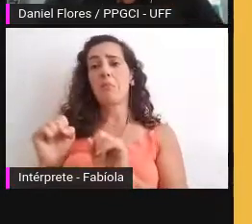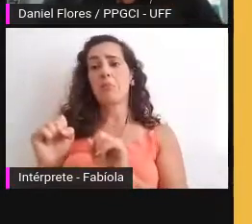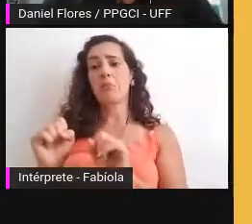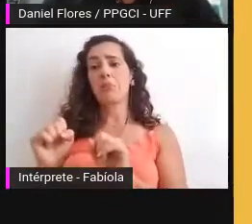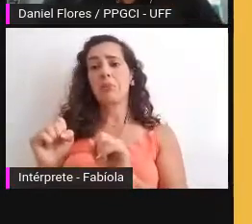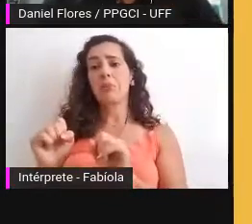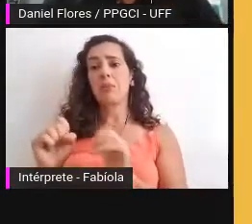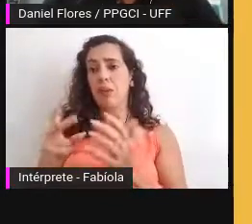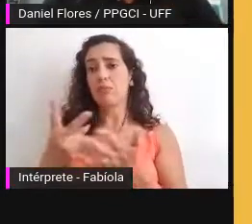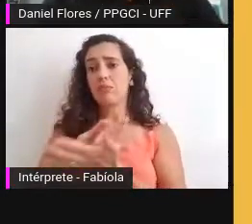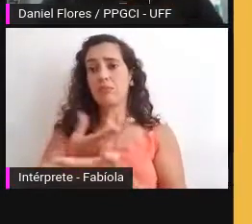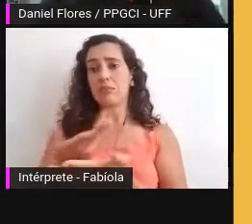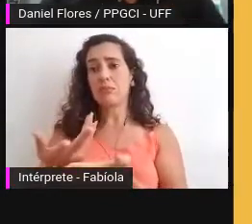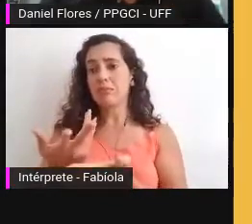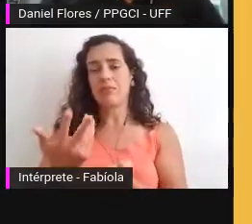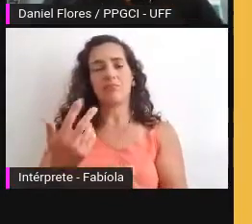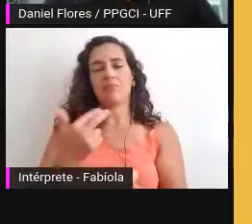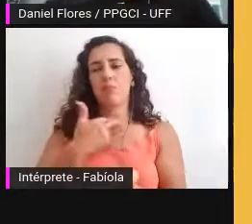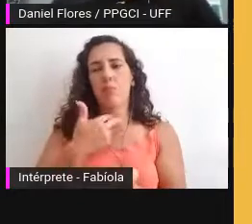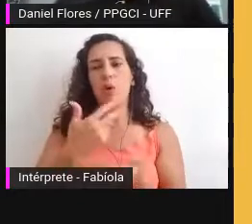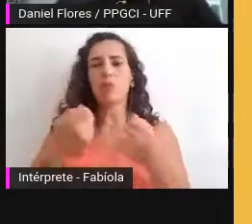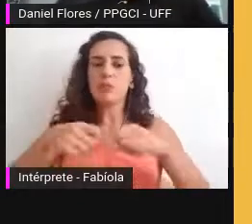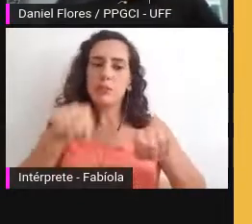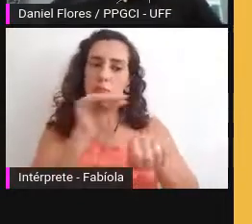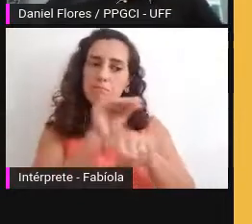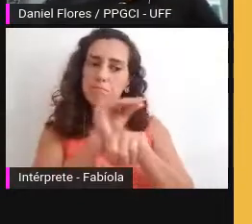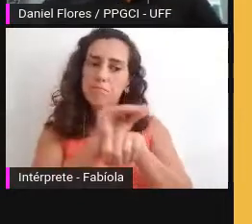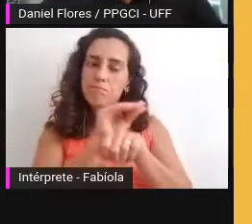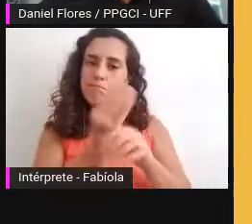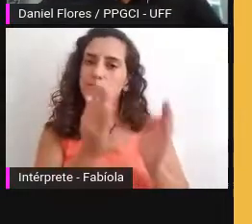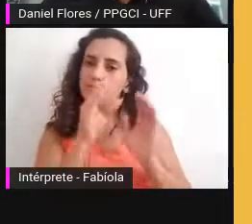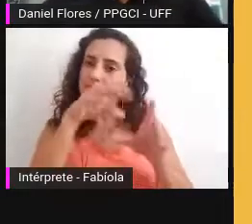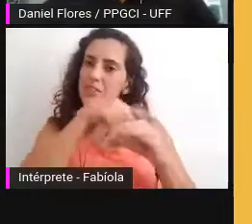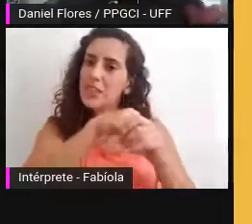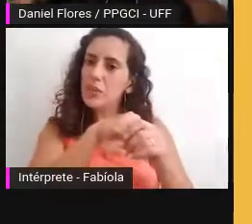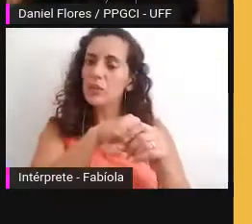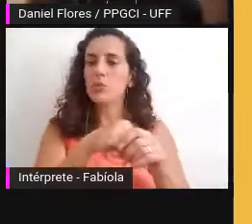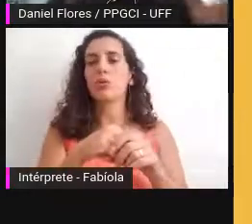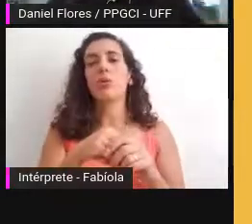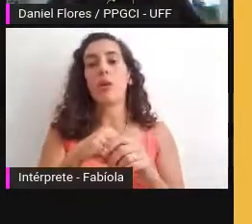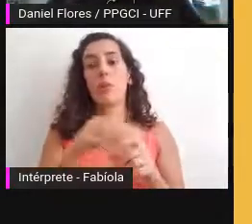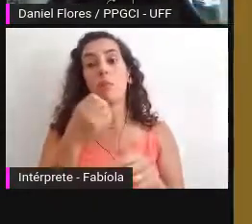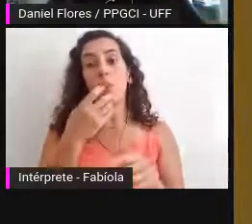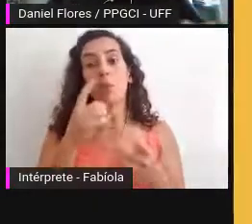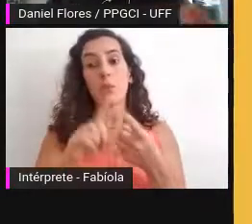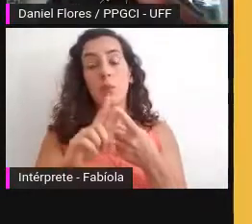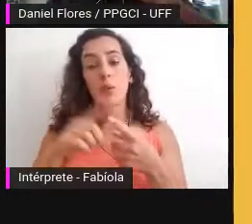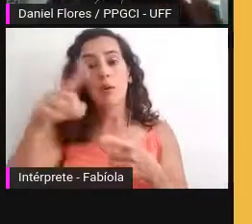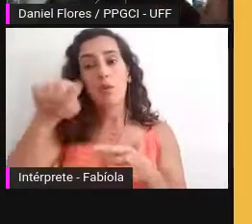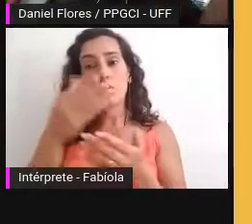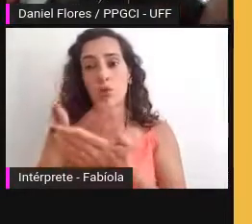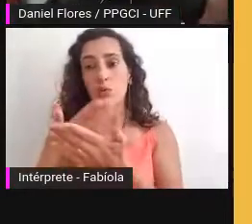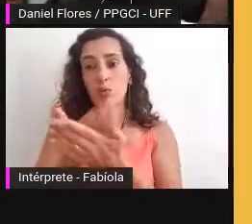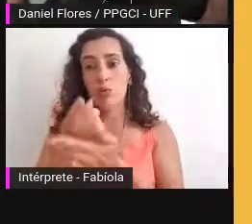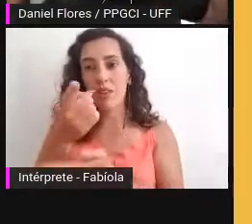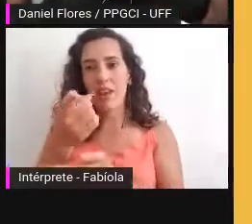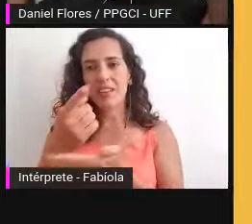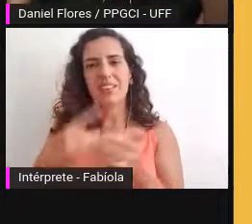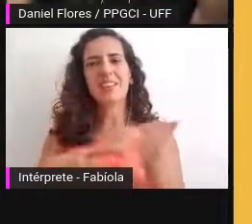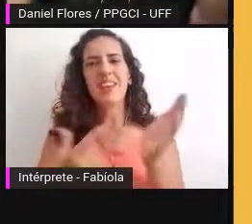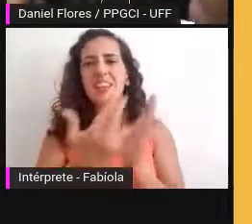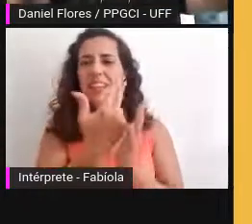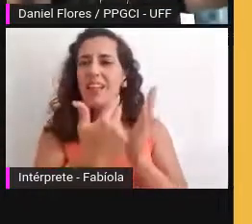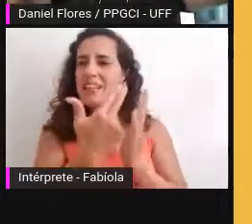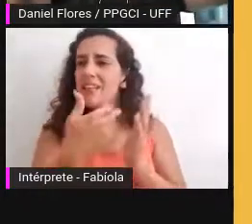14721 recomendo o estudo dela fortemente ele nos traz esses desenhos magníficos como